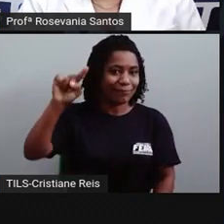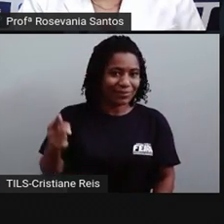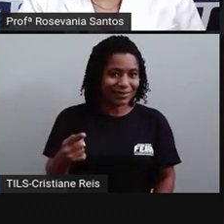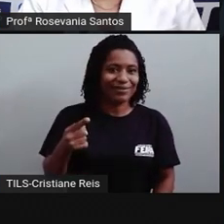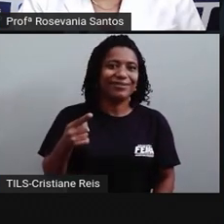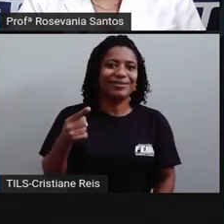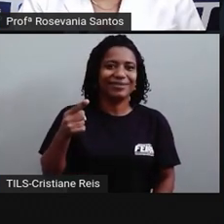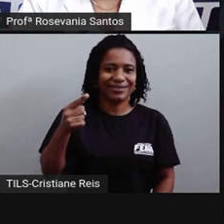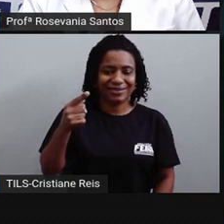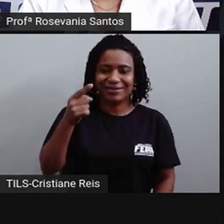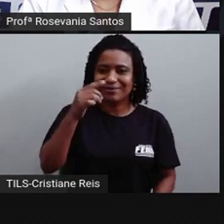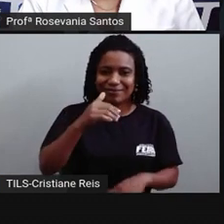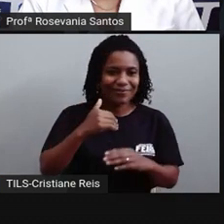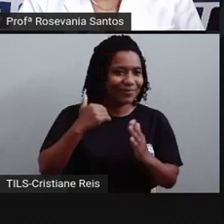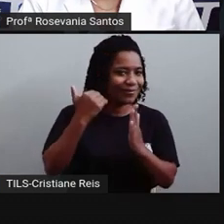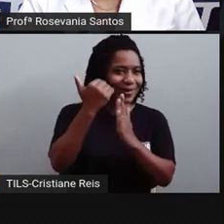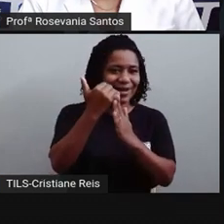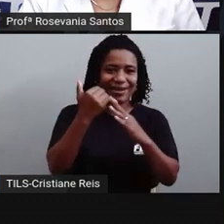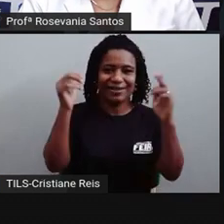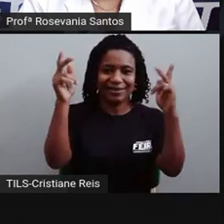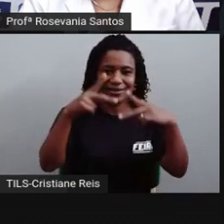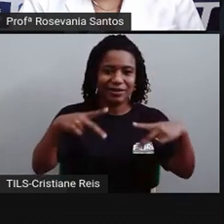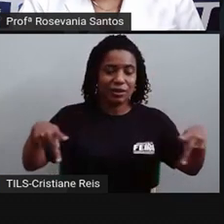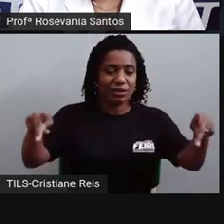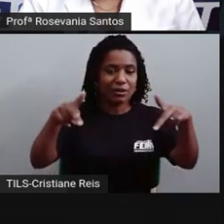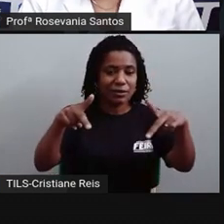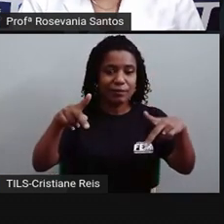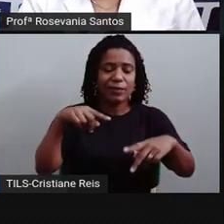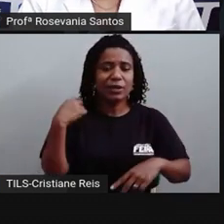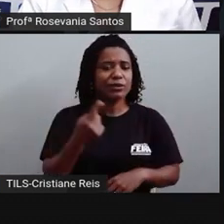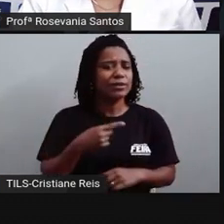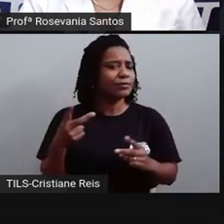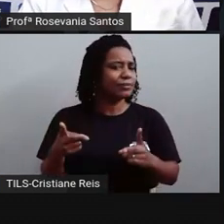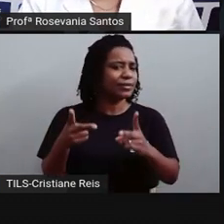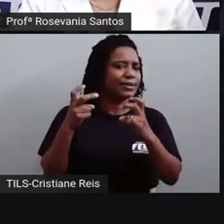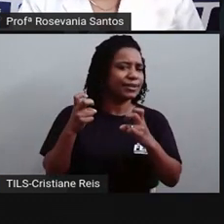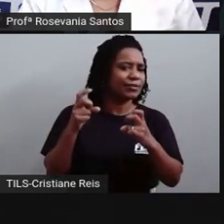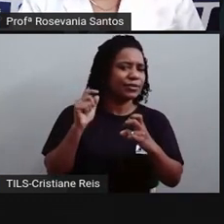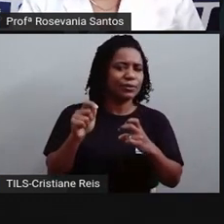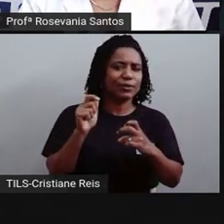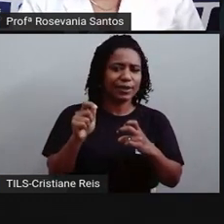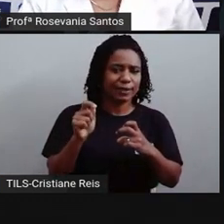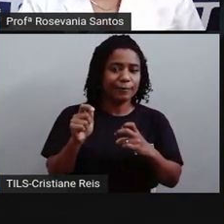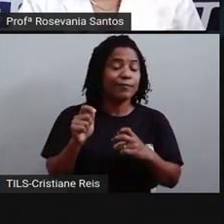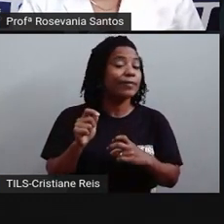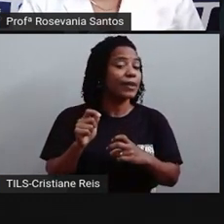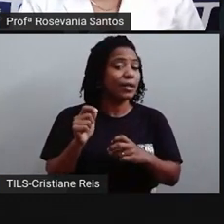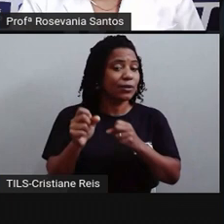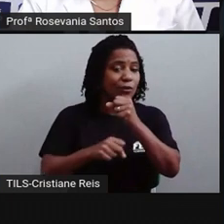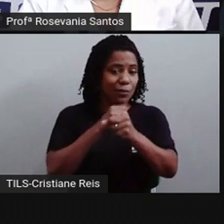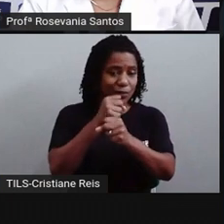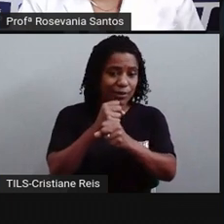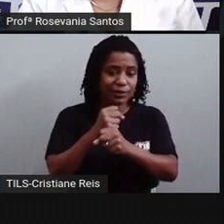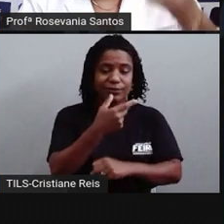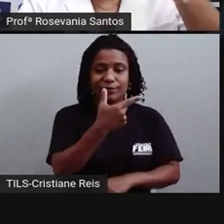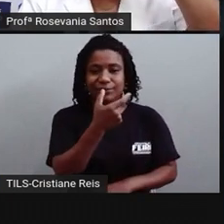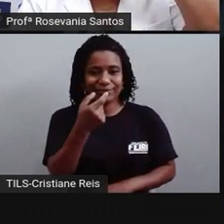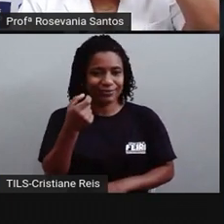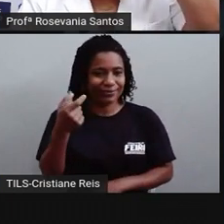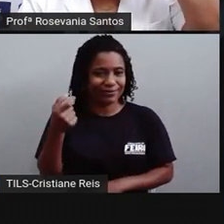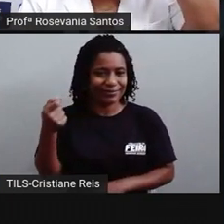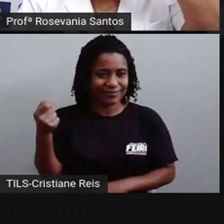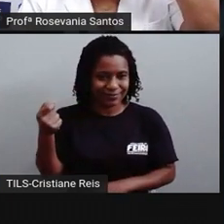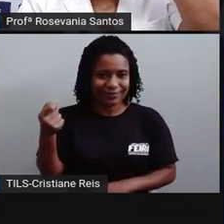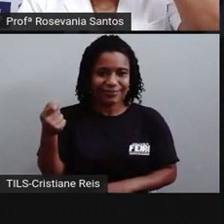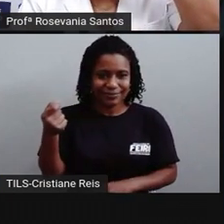aí, o que a gente vai, né, perceber nessa história toda? E olha que isso são dados de 2000, como está variando aqui, né, de